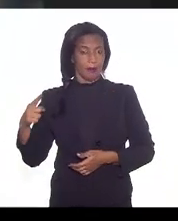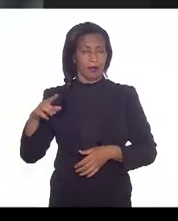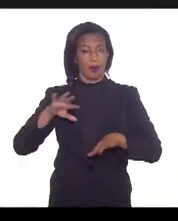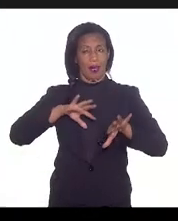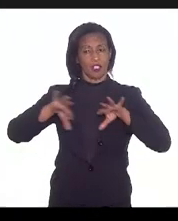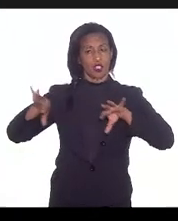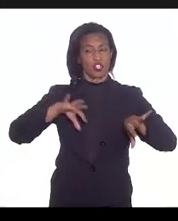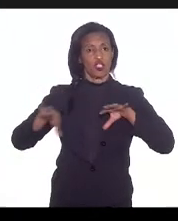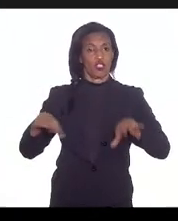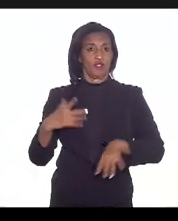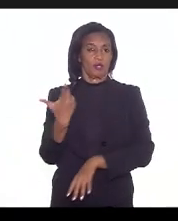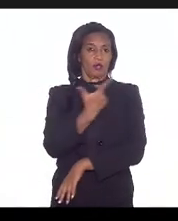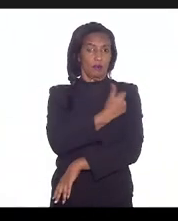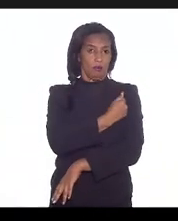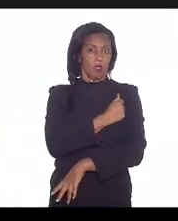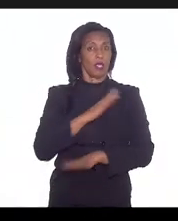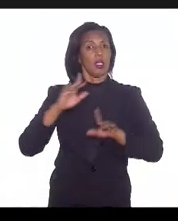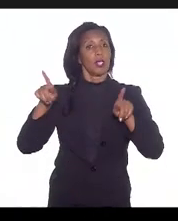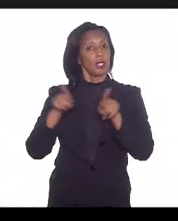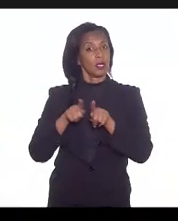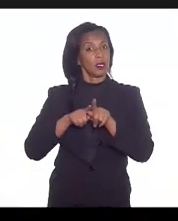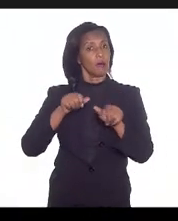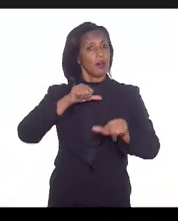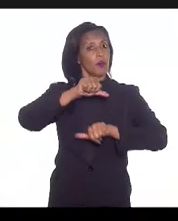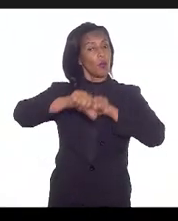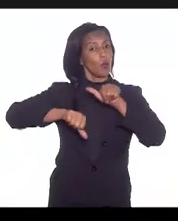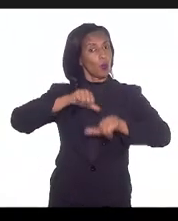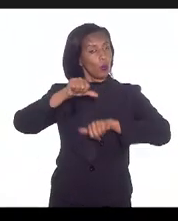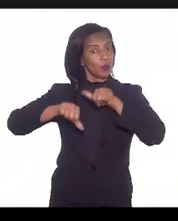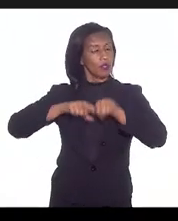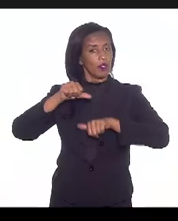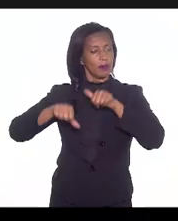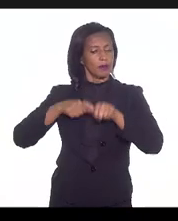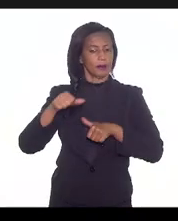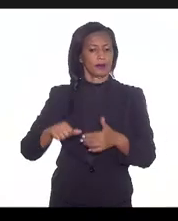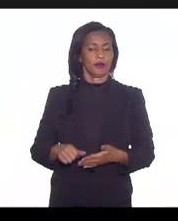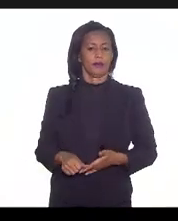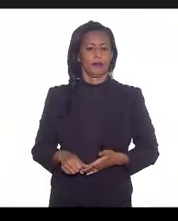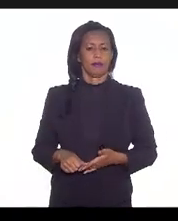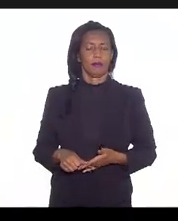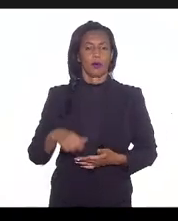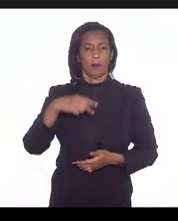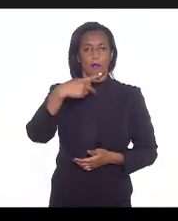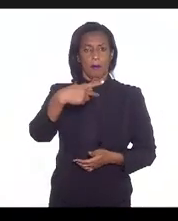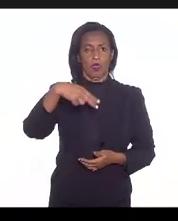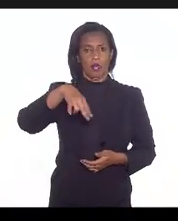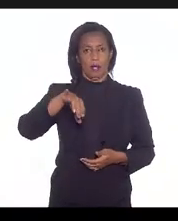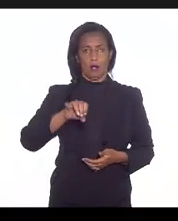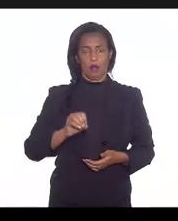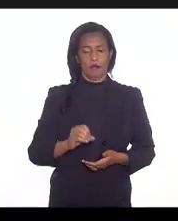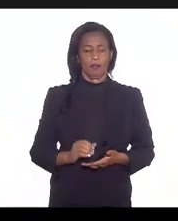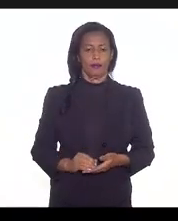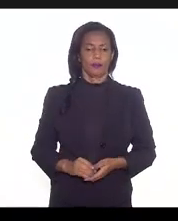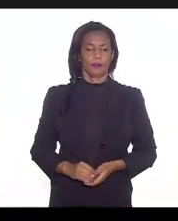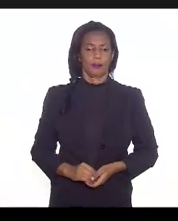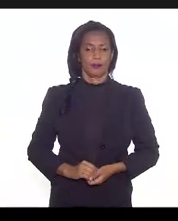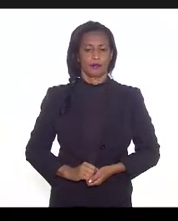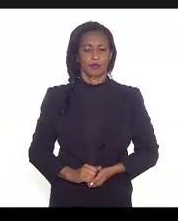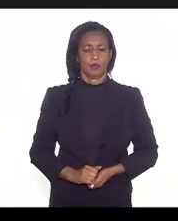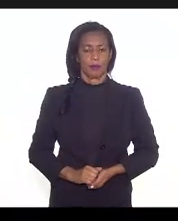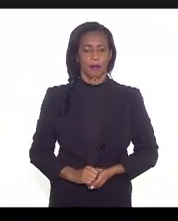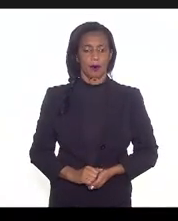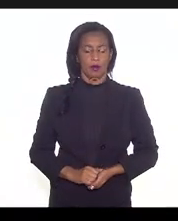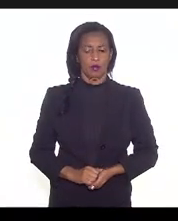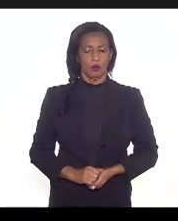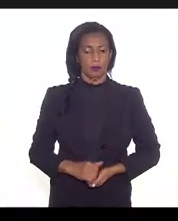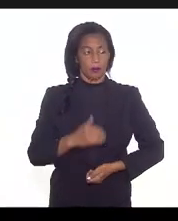das vacinas e eventuais mudanças de direção de direção no PNO eu vou te